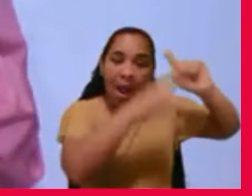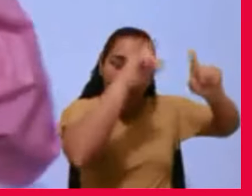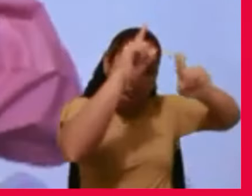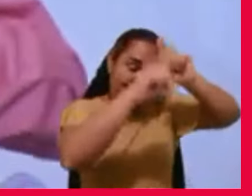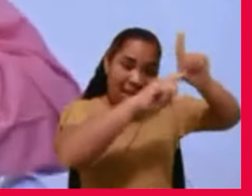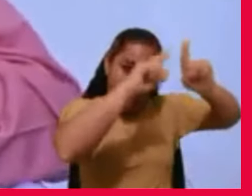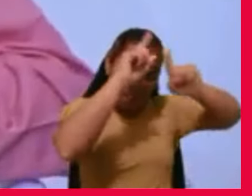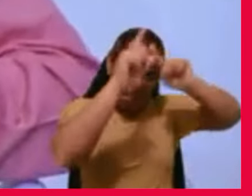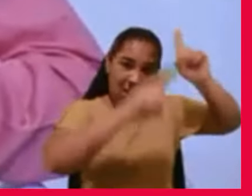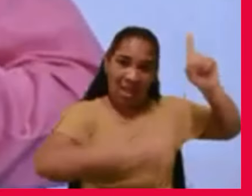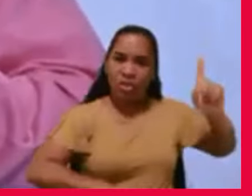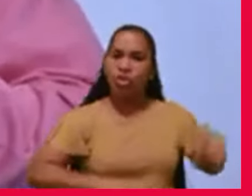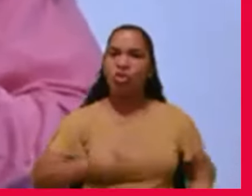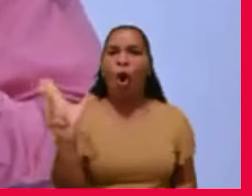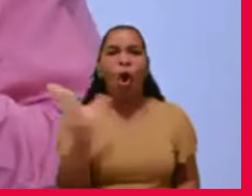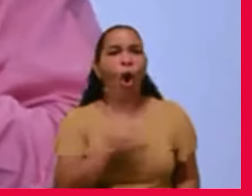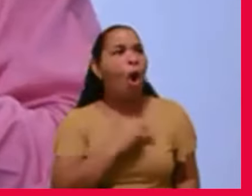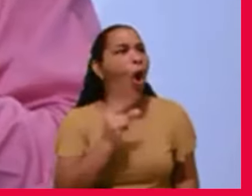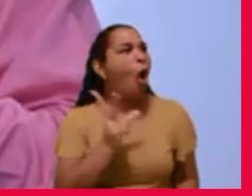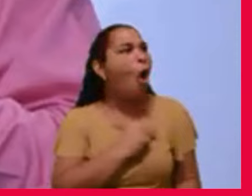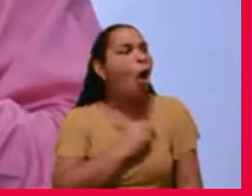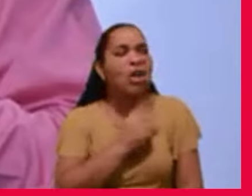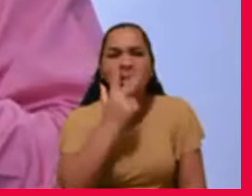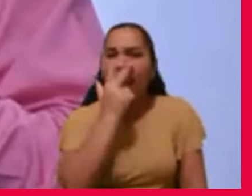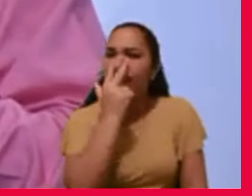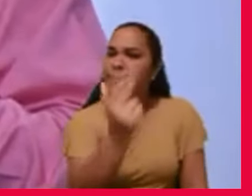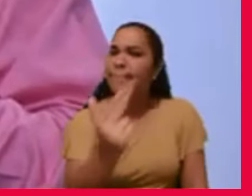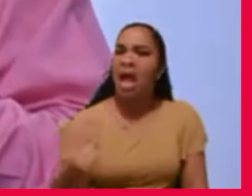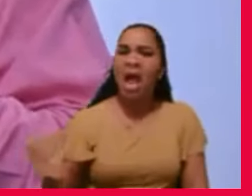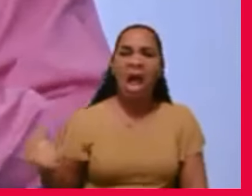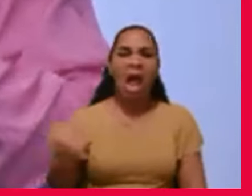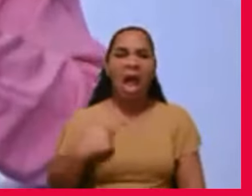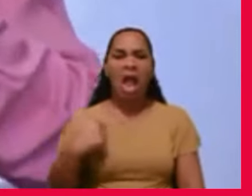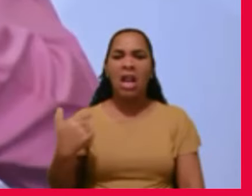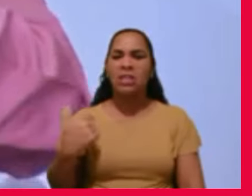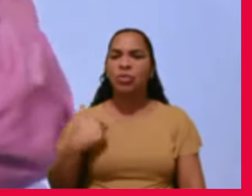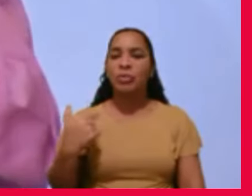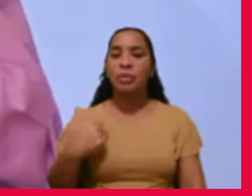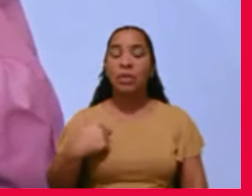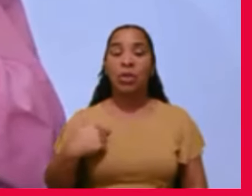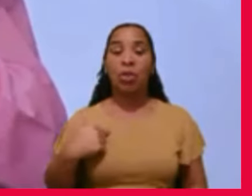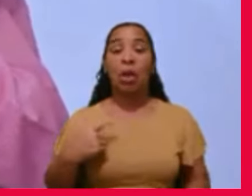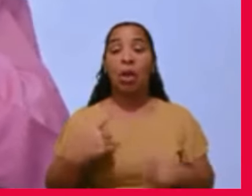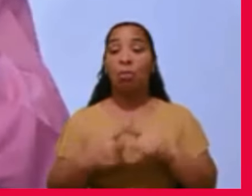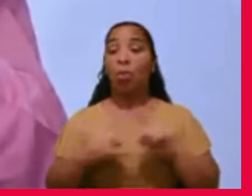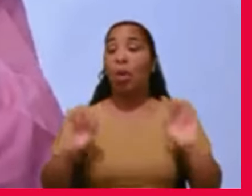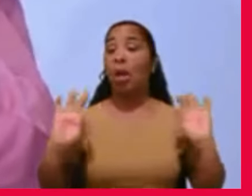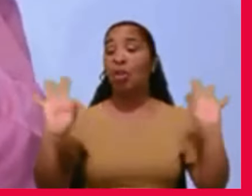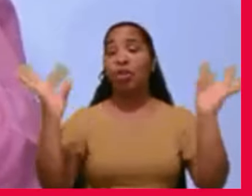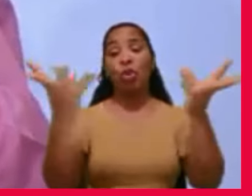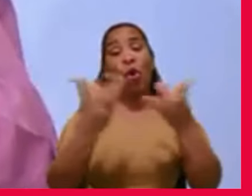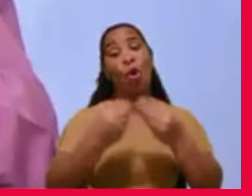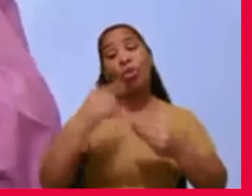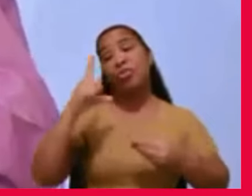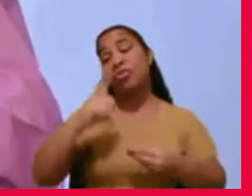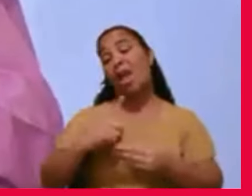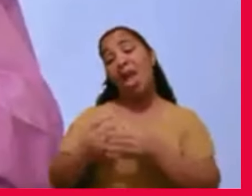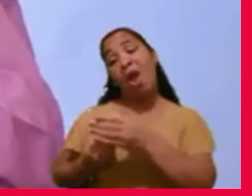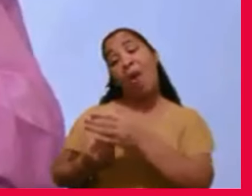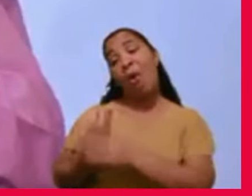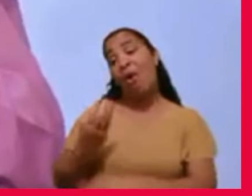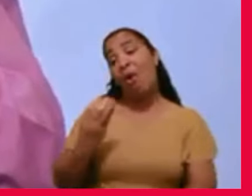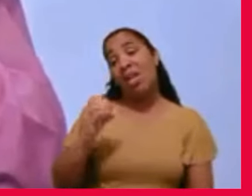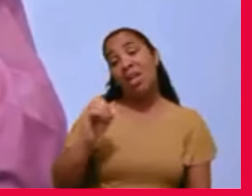nossa, como parece comigo, porque todos temos a mesma origem, e passamos,